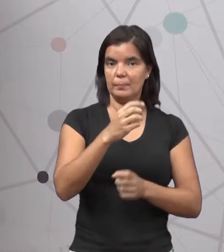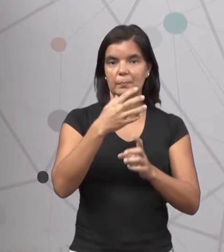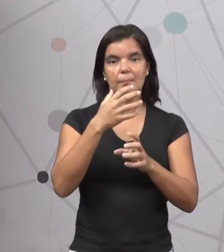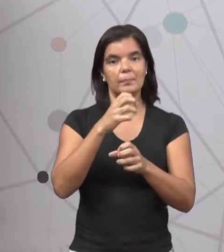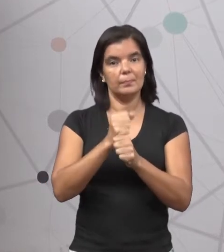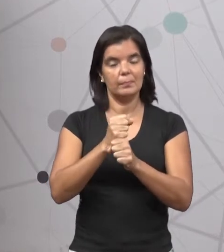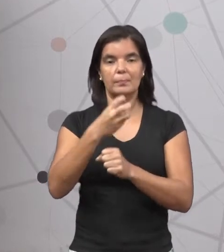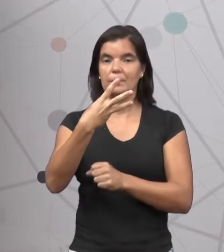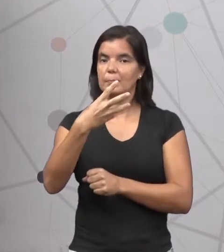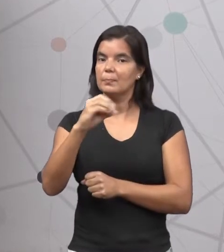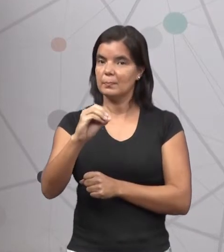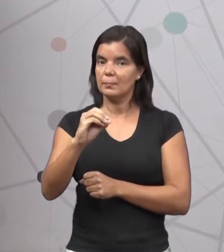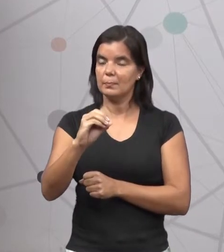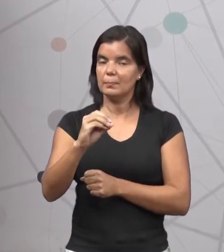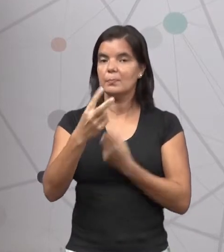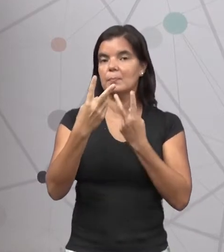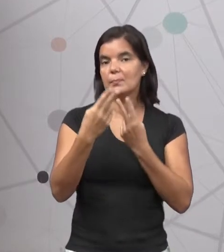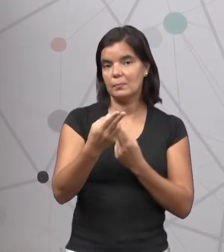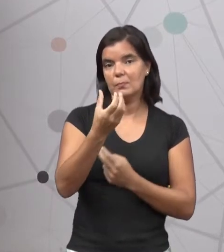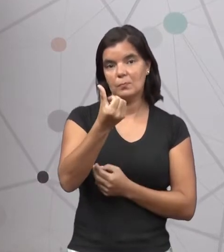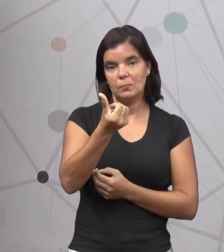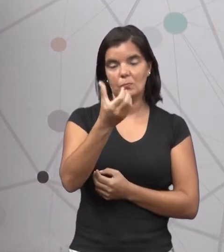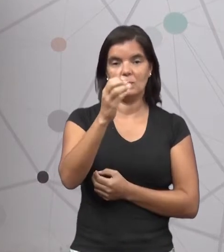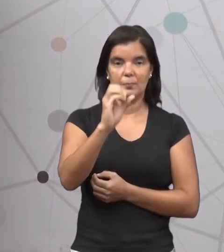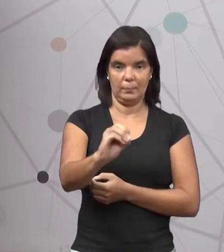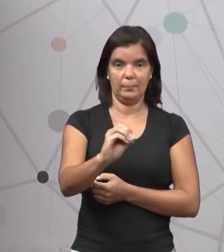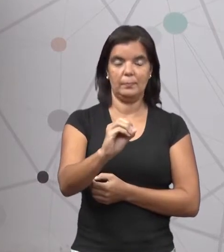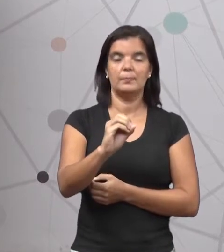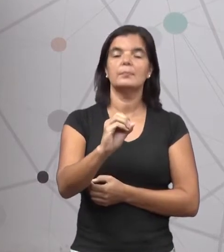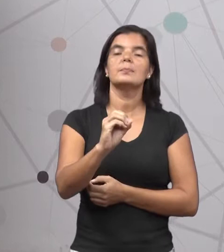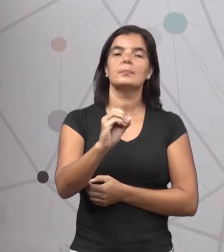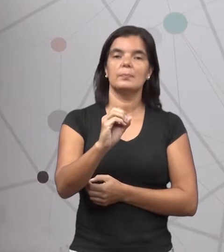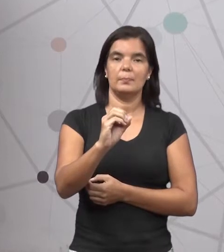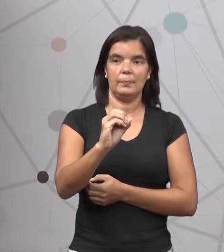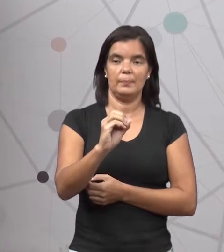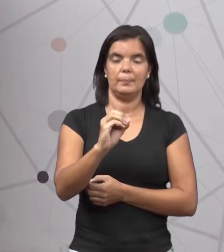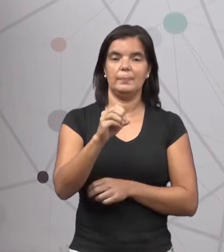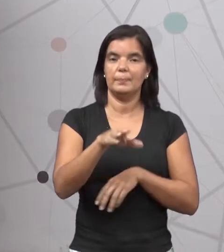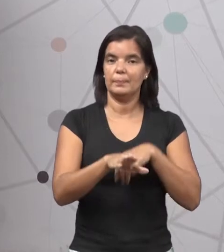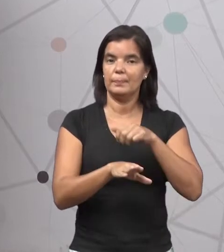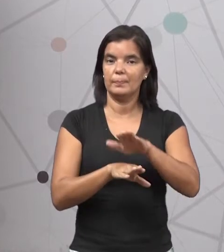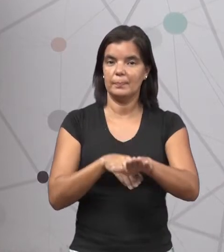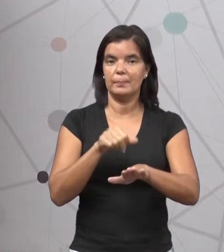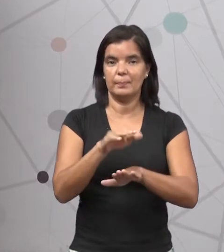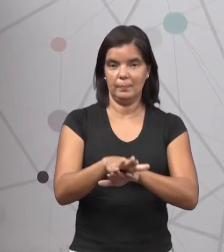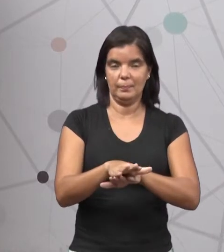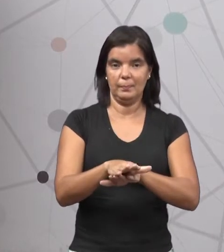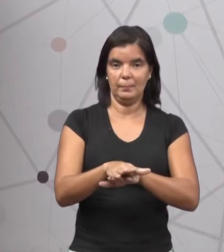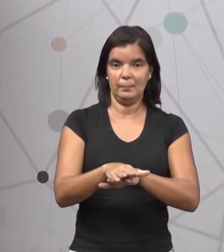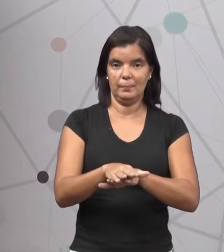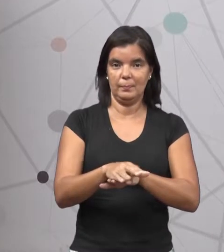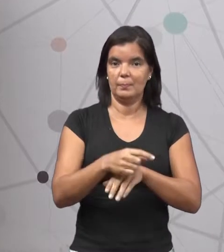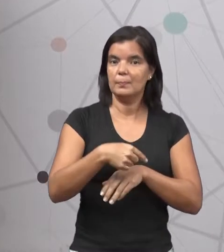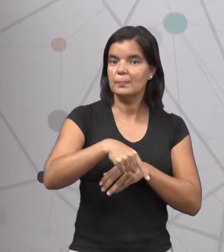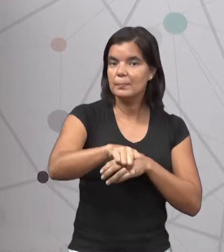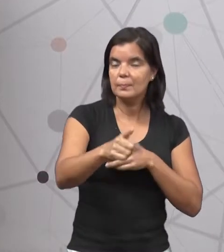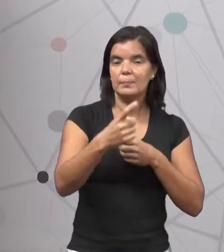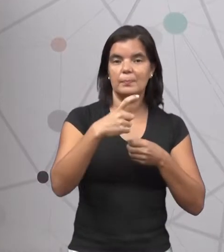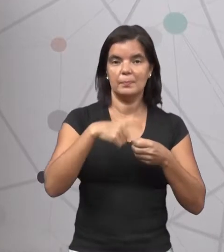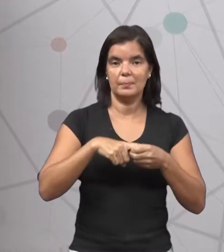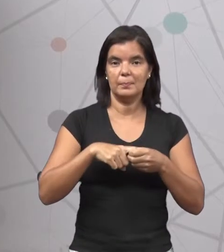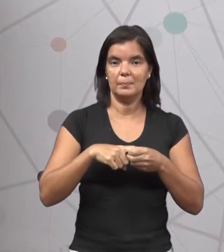mais 30 passos. Então, no total, ela deu 60 passos indo e voltando.